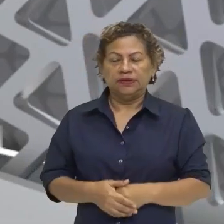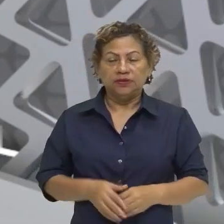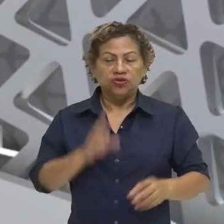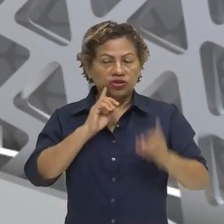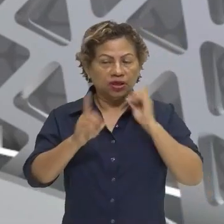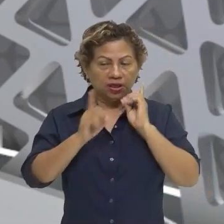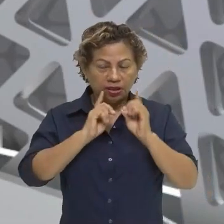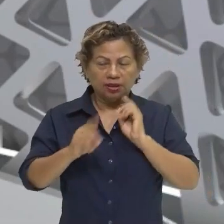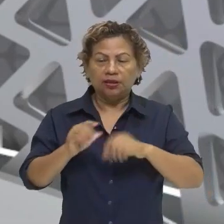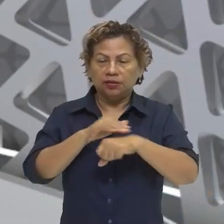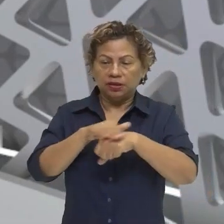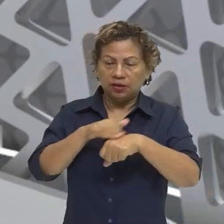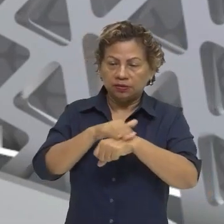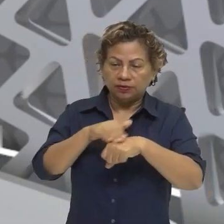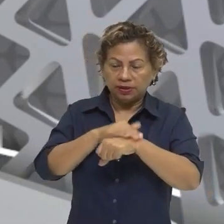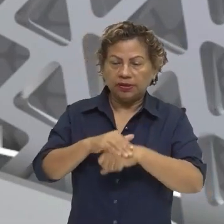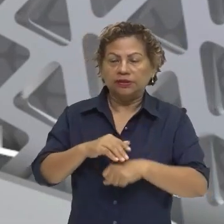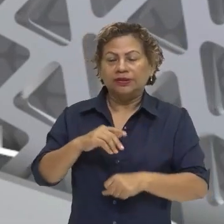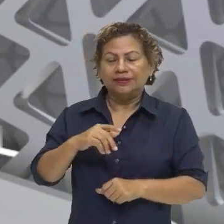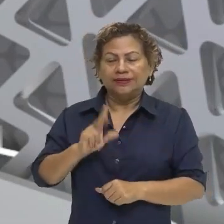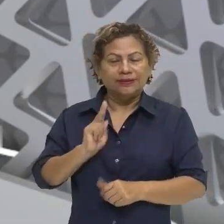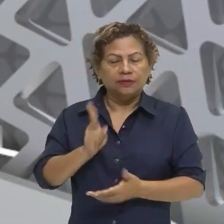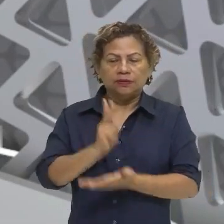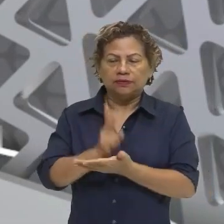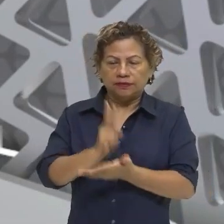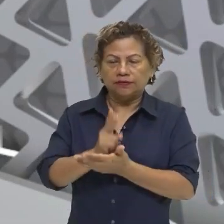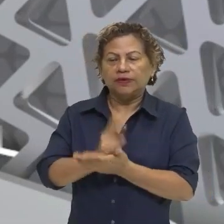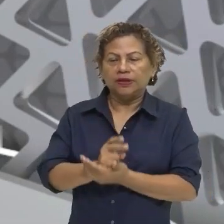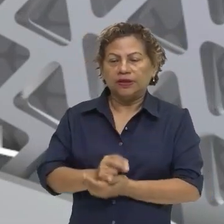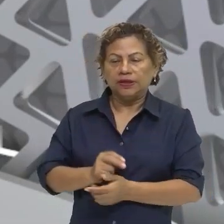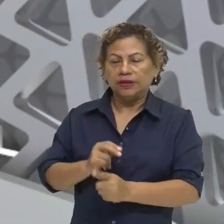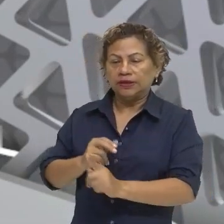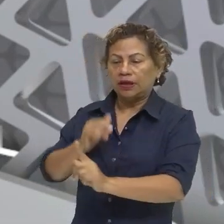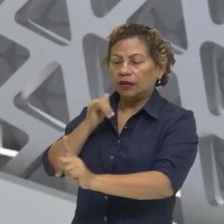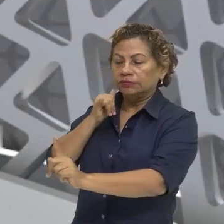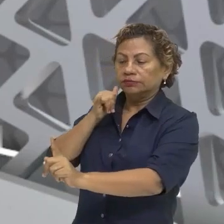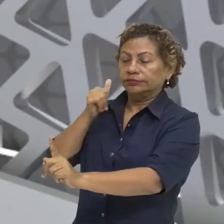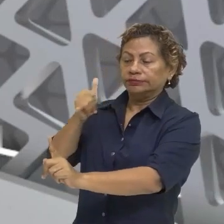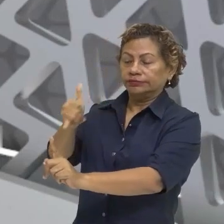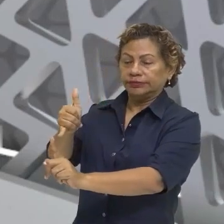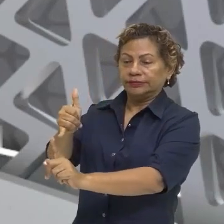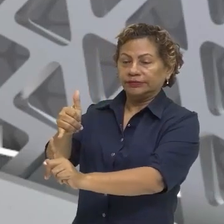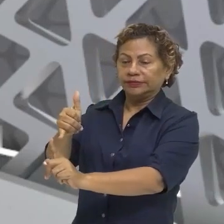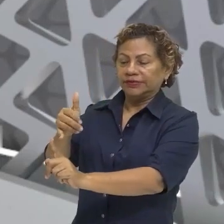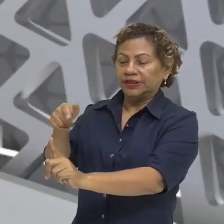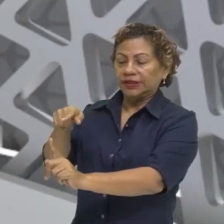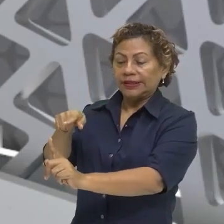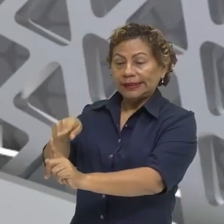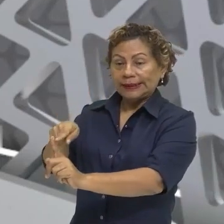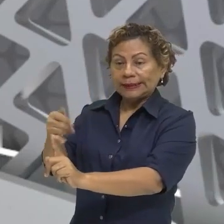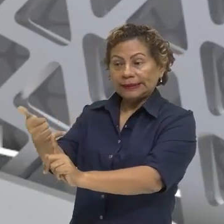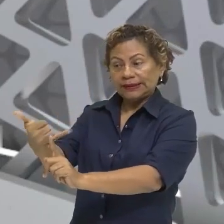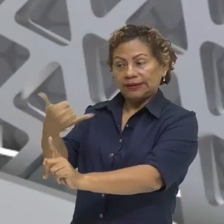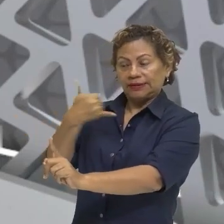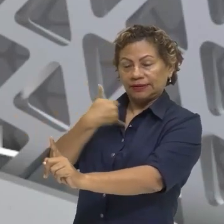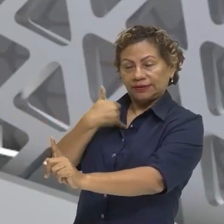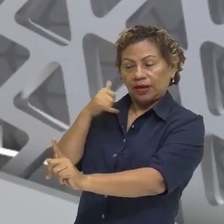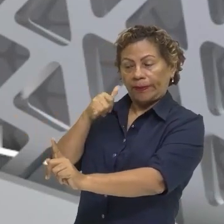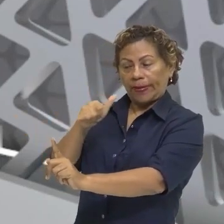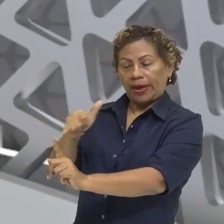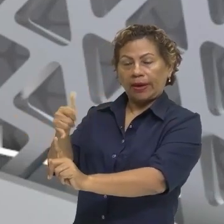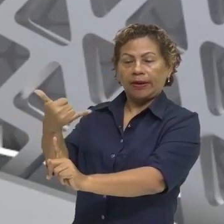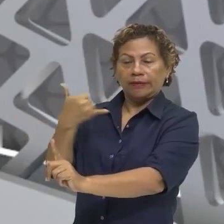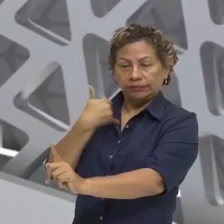conversas, sempre vai ter o emissor e o receptor, vão estar ali os dois juntos se comunicando. Então, portanto, são esses os